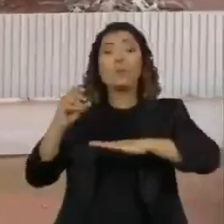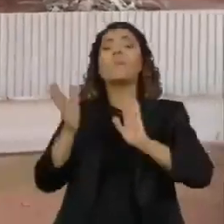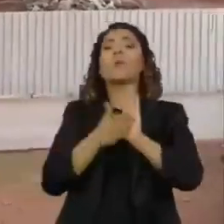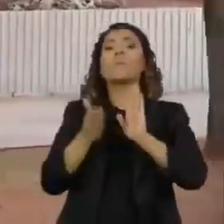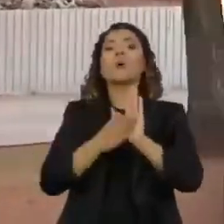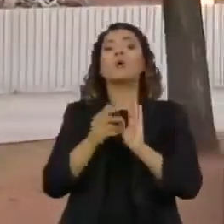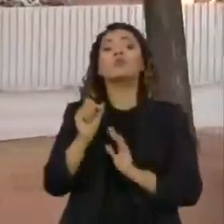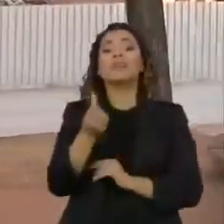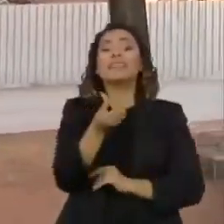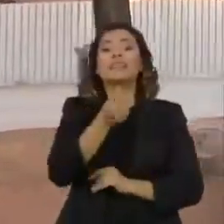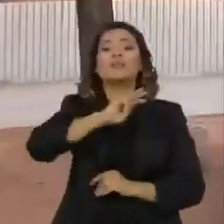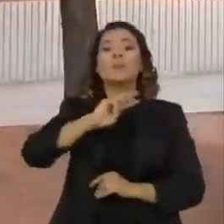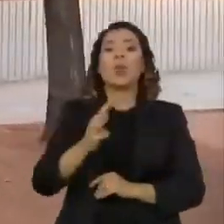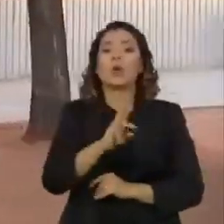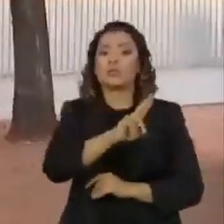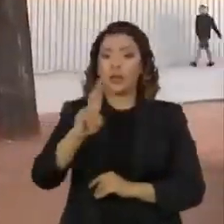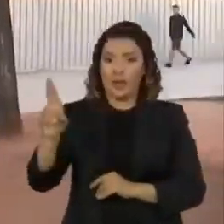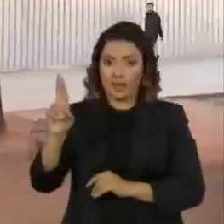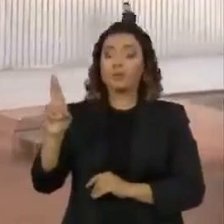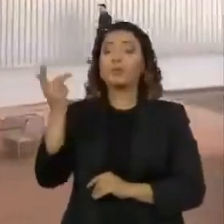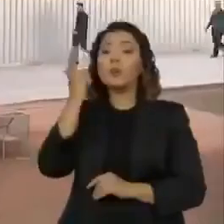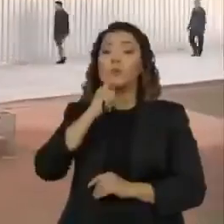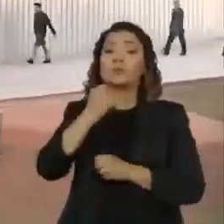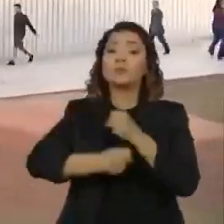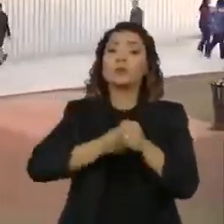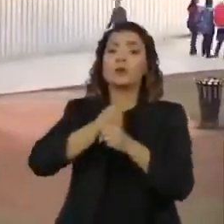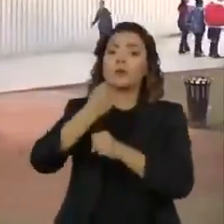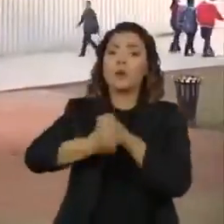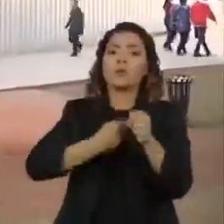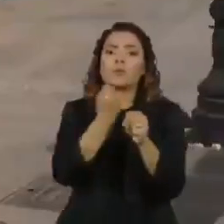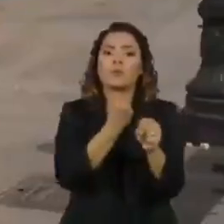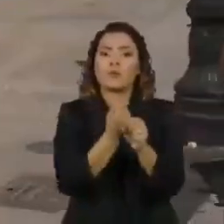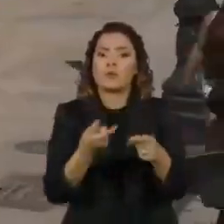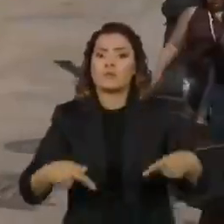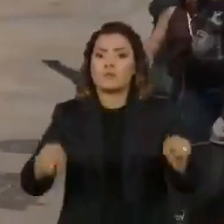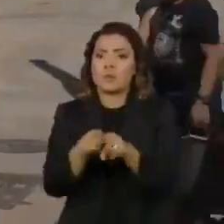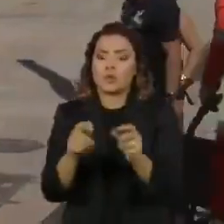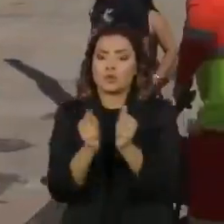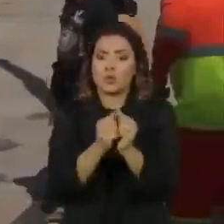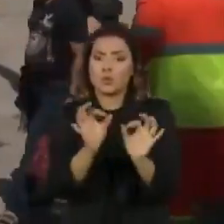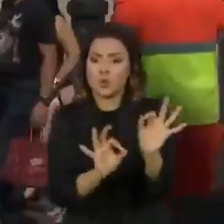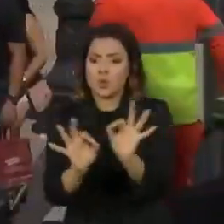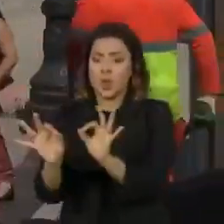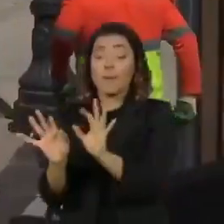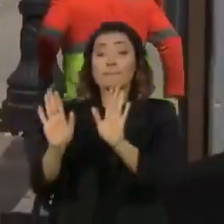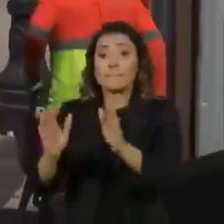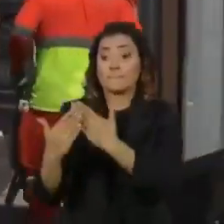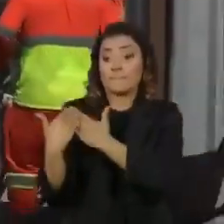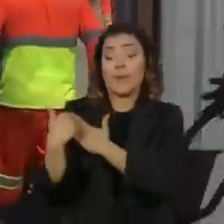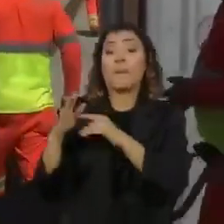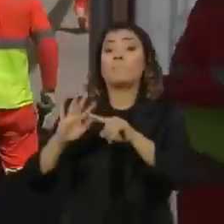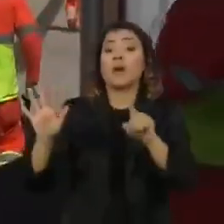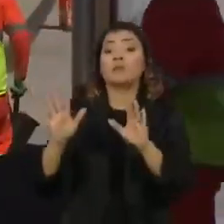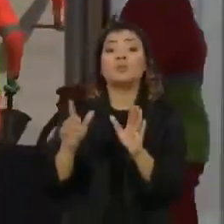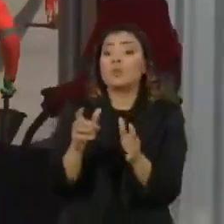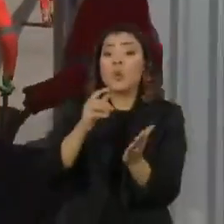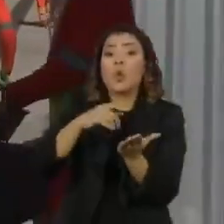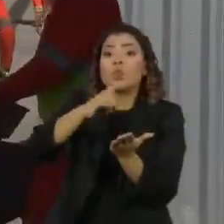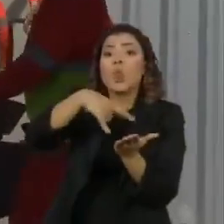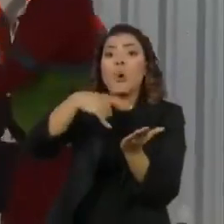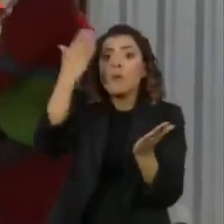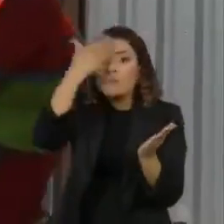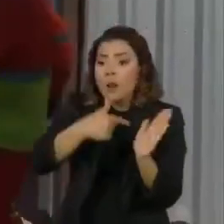proposta de 6 milhões de reais por ano pela concessão. Porém, o grupo não apresentou documentos que